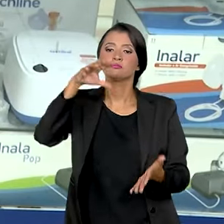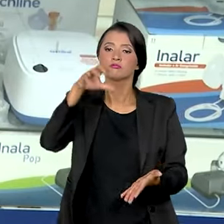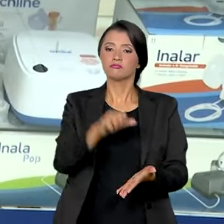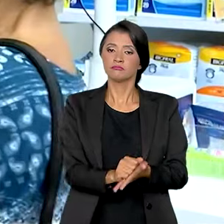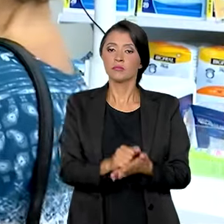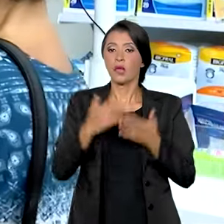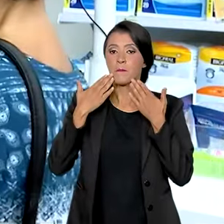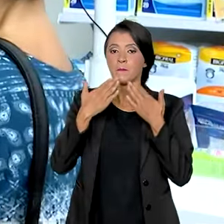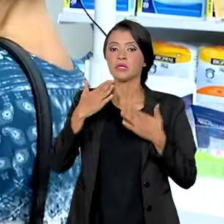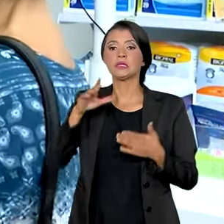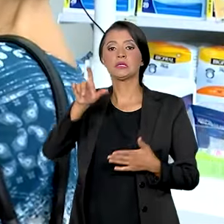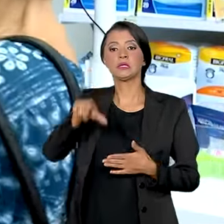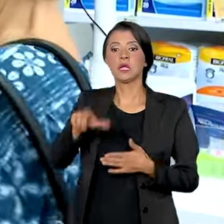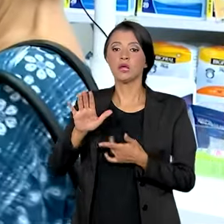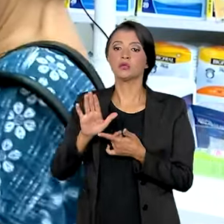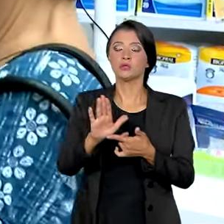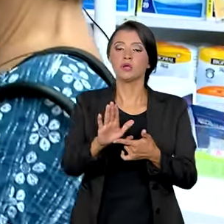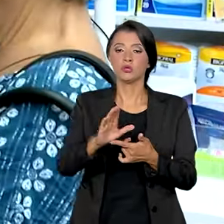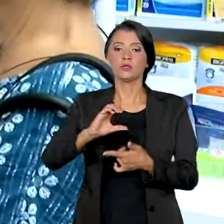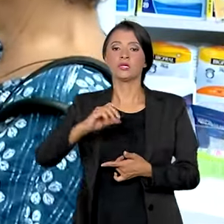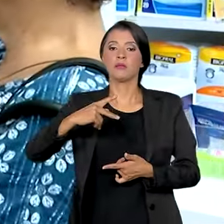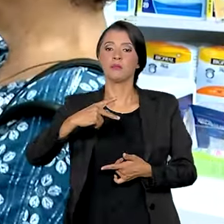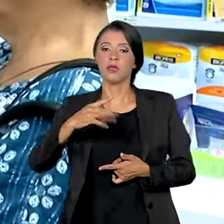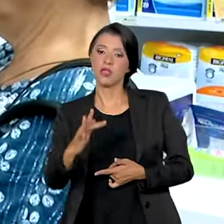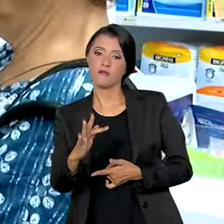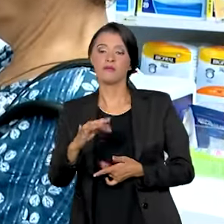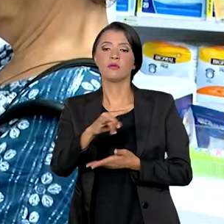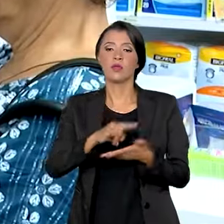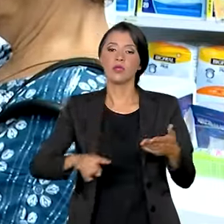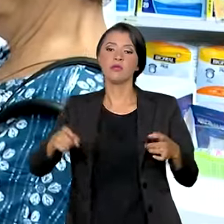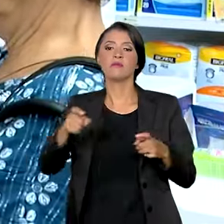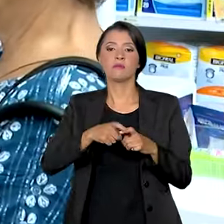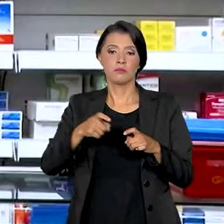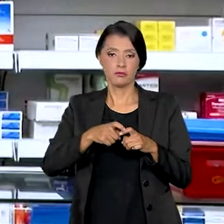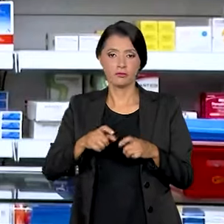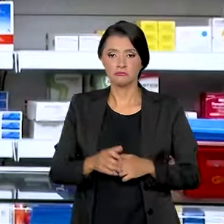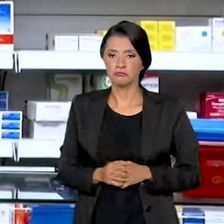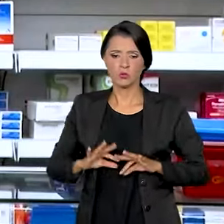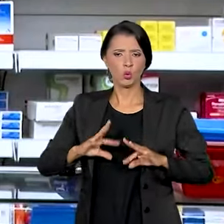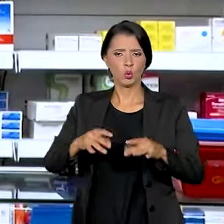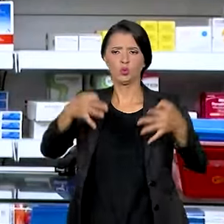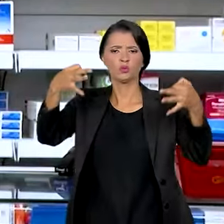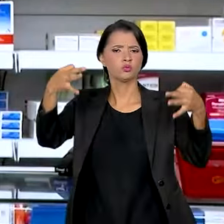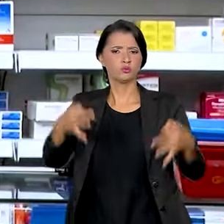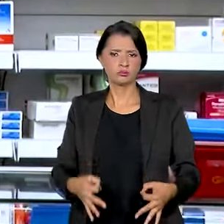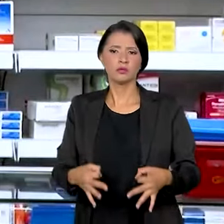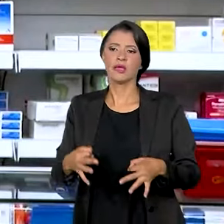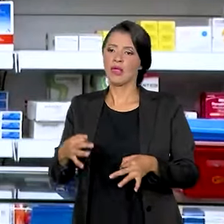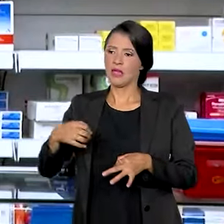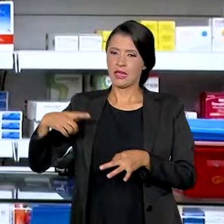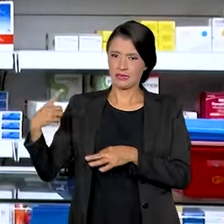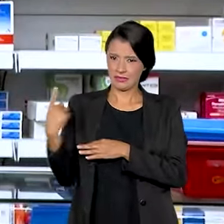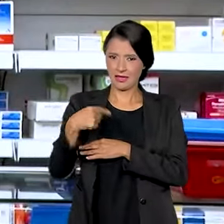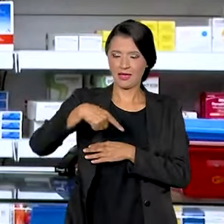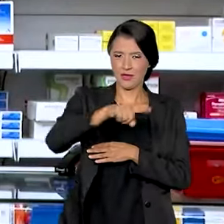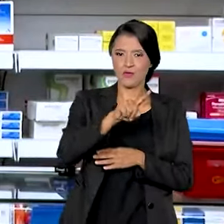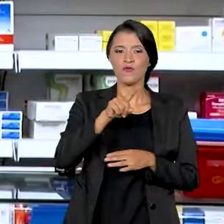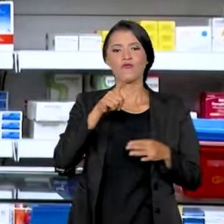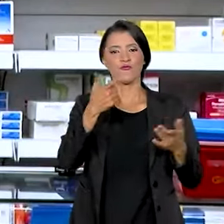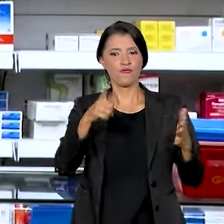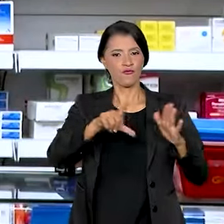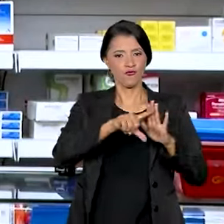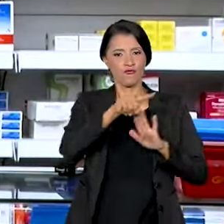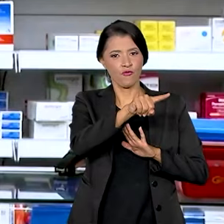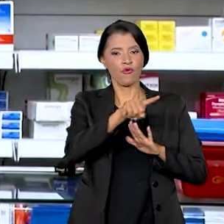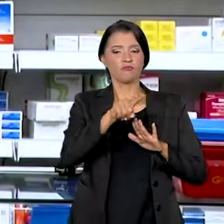credenciada, apresentar um documento com CPF e receita médica. Tudo tranquilo, sai daqui, passa no